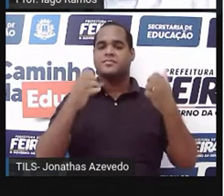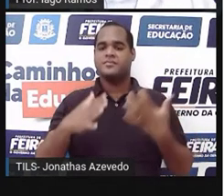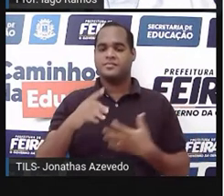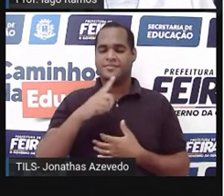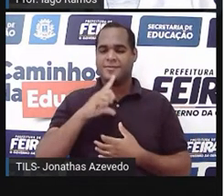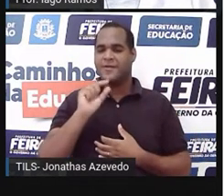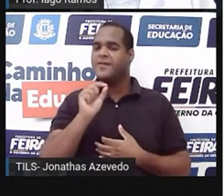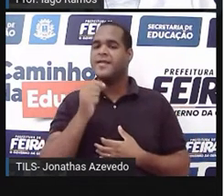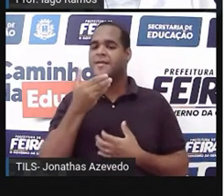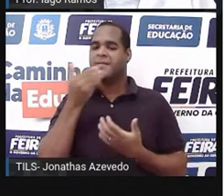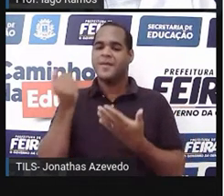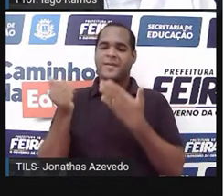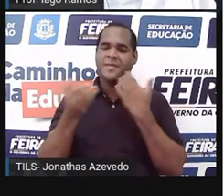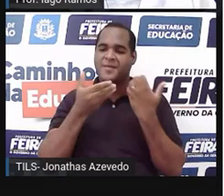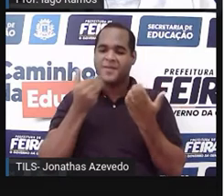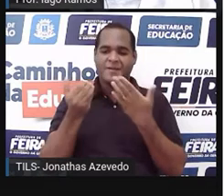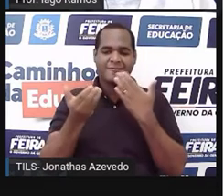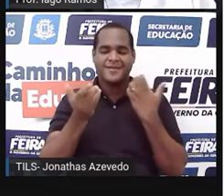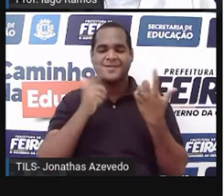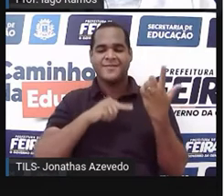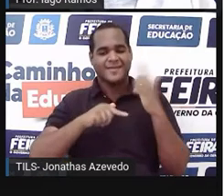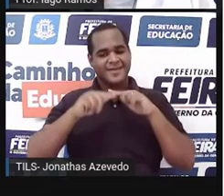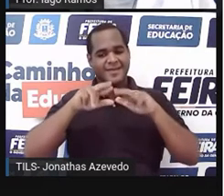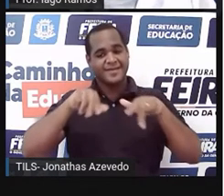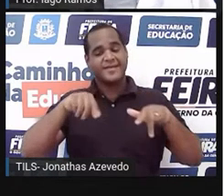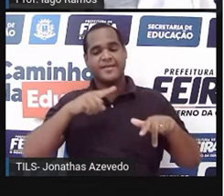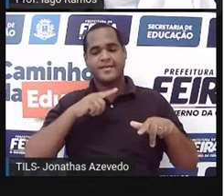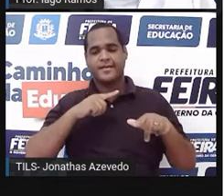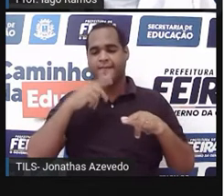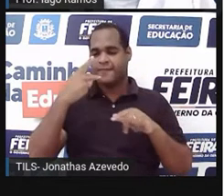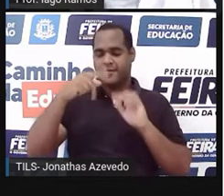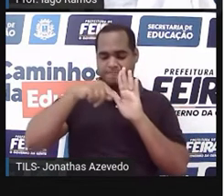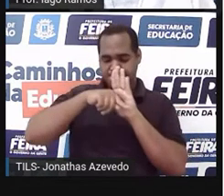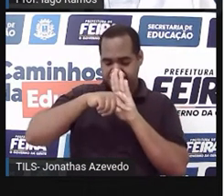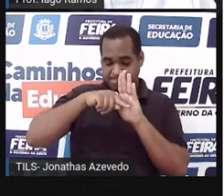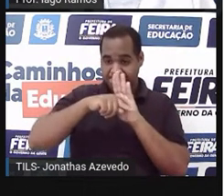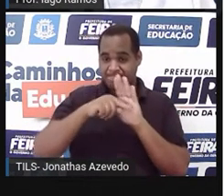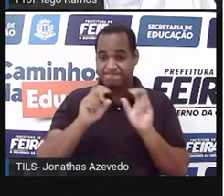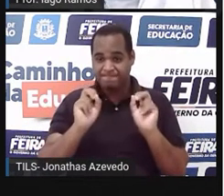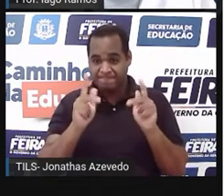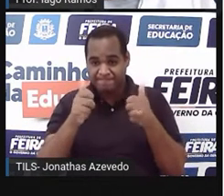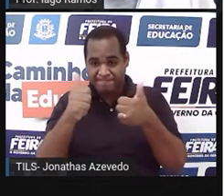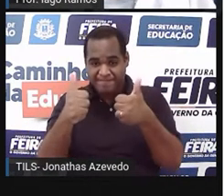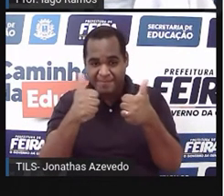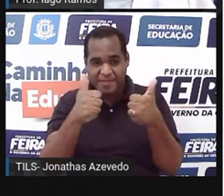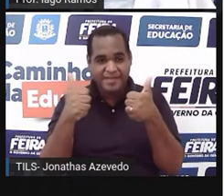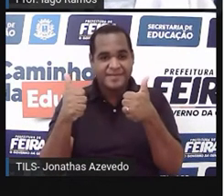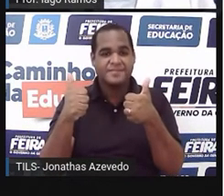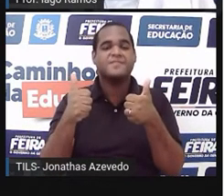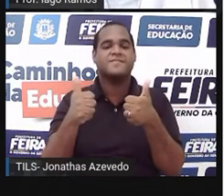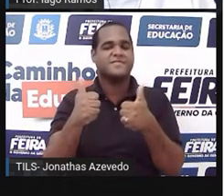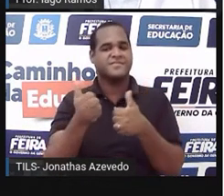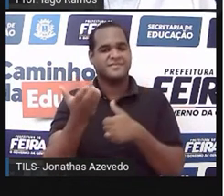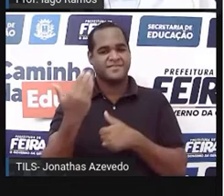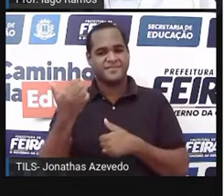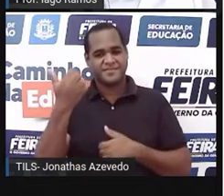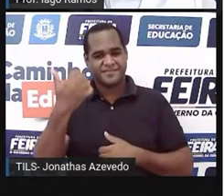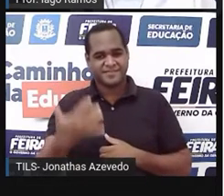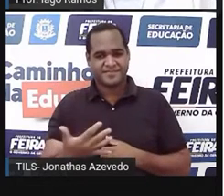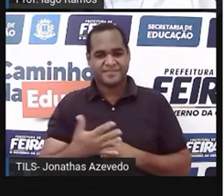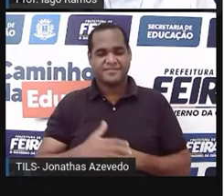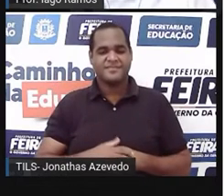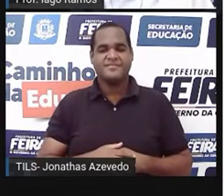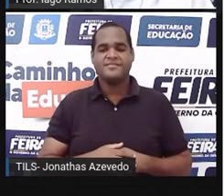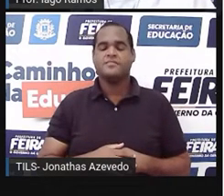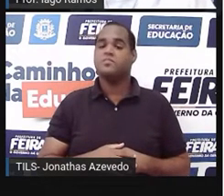vai melhorando aí essa nossa avaliação, tudo bem? Então vamos lá. Bom,